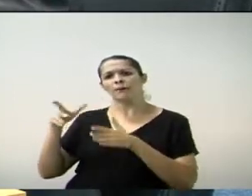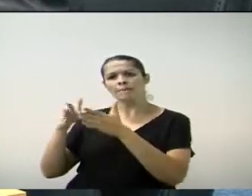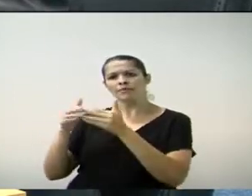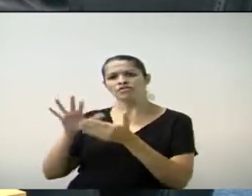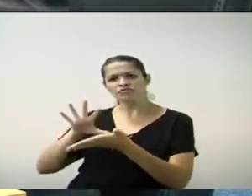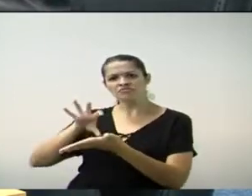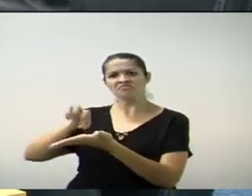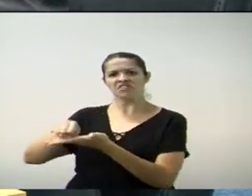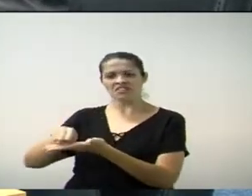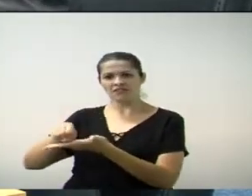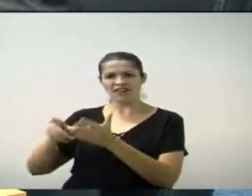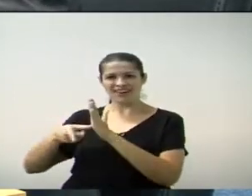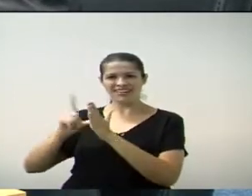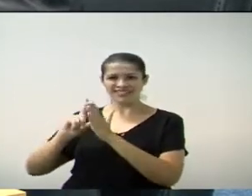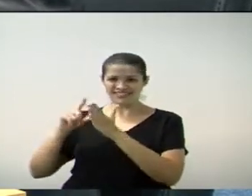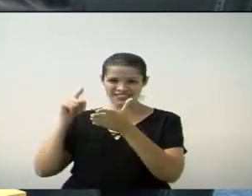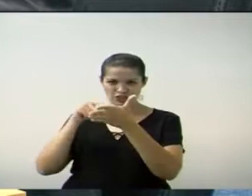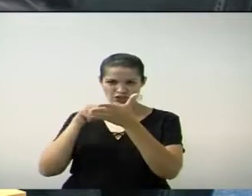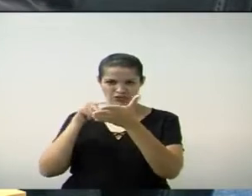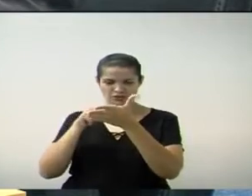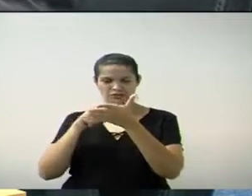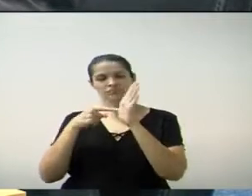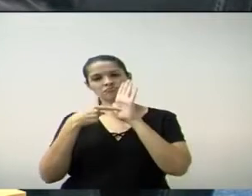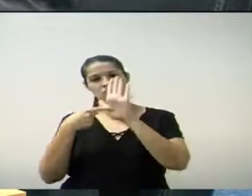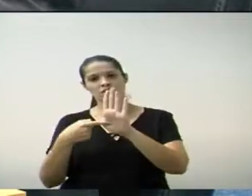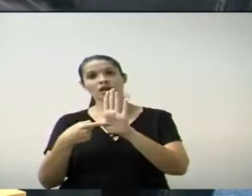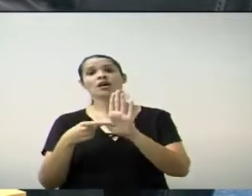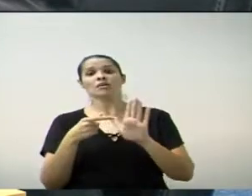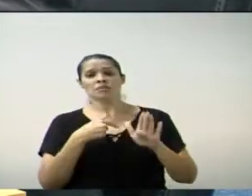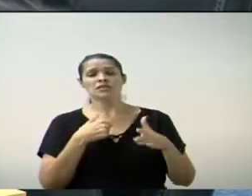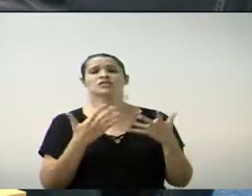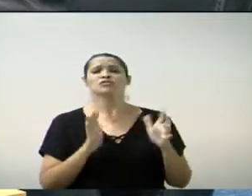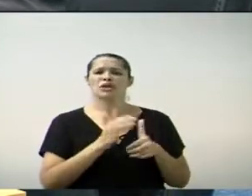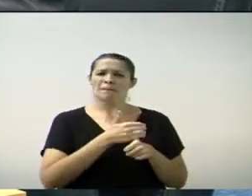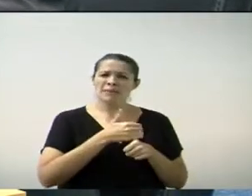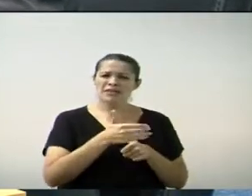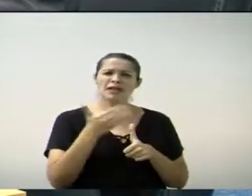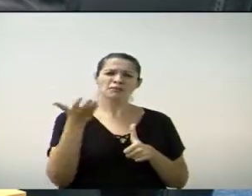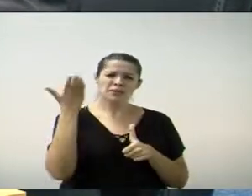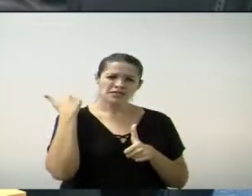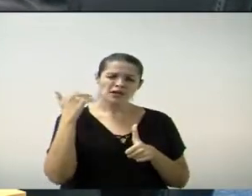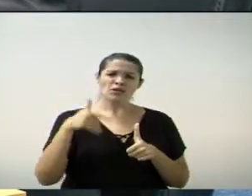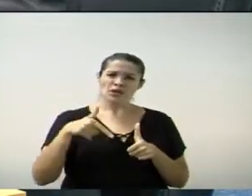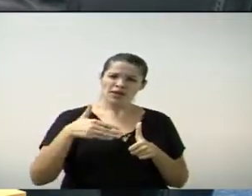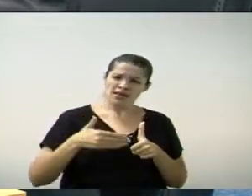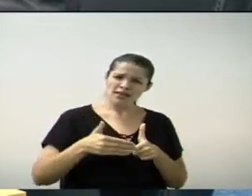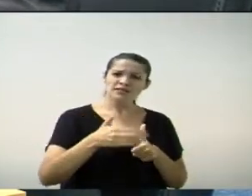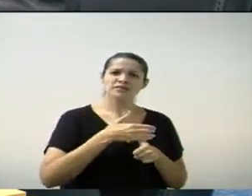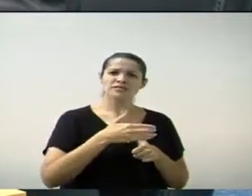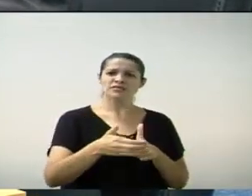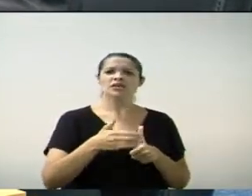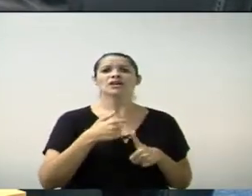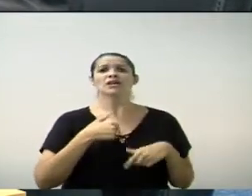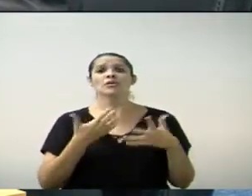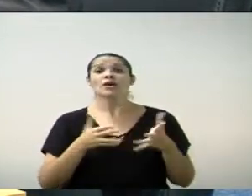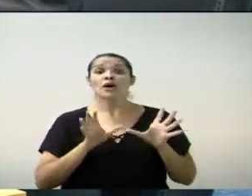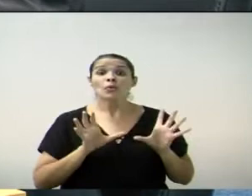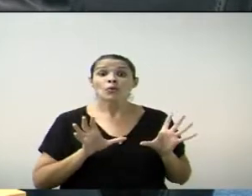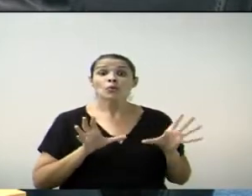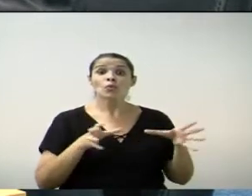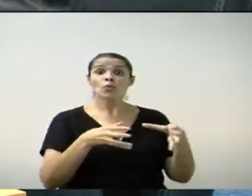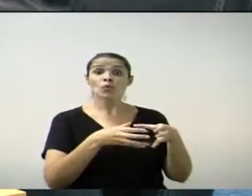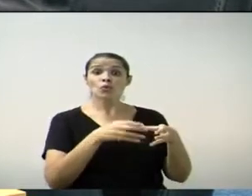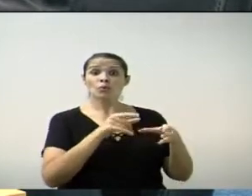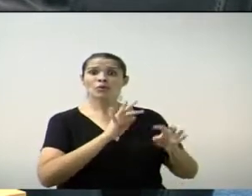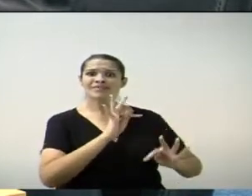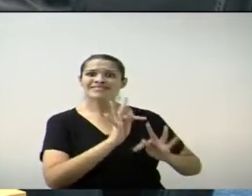requerimento. Mas eu tenho cobrado muito nas gestões anteriores dessa a criação de um corpo técnico dentro da prefeitura, porque